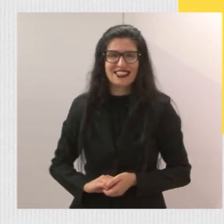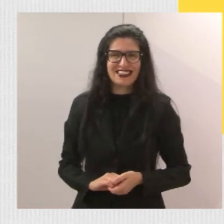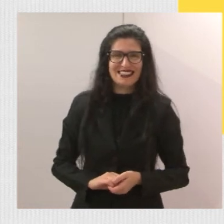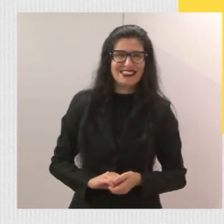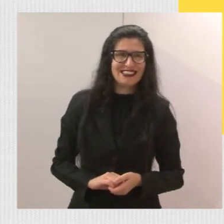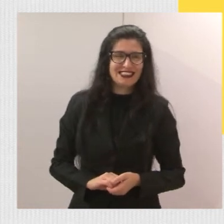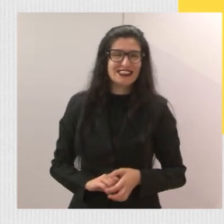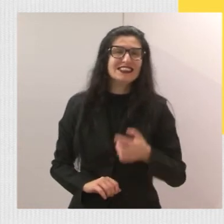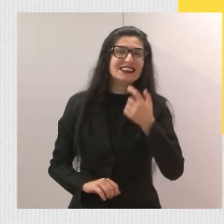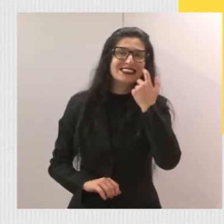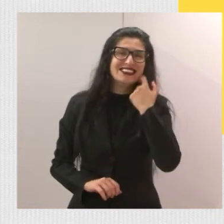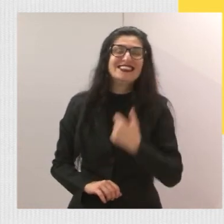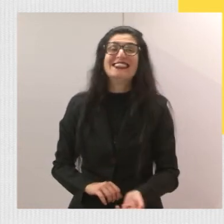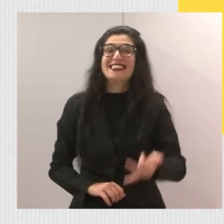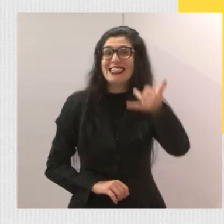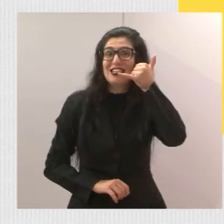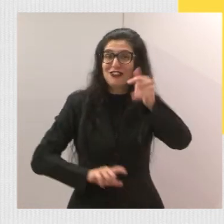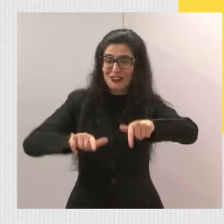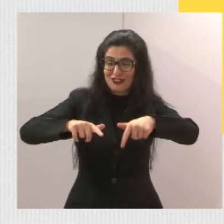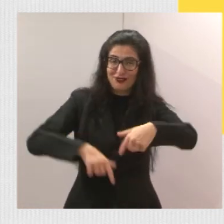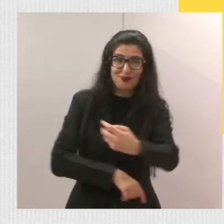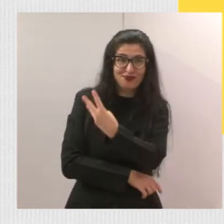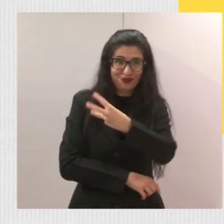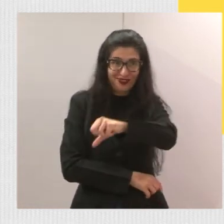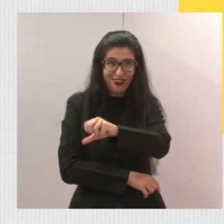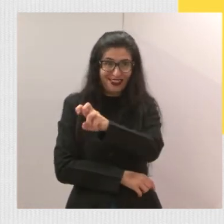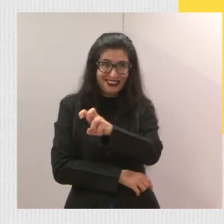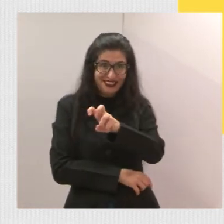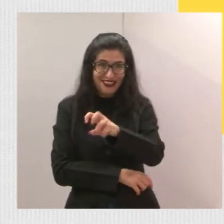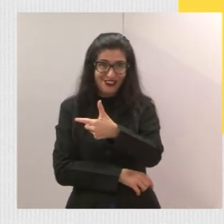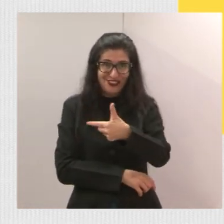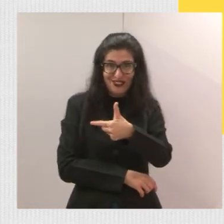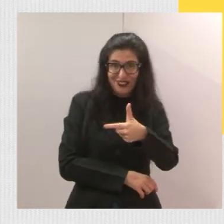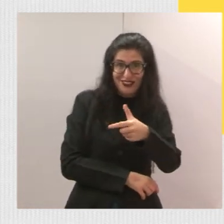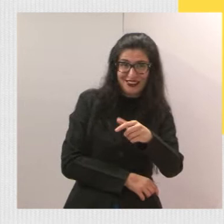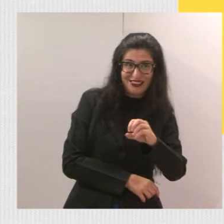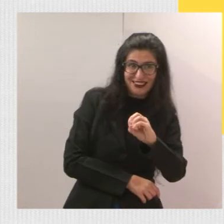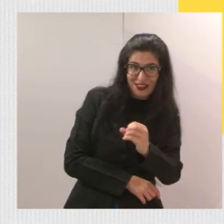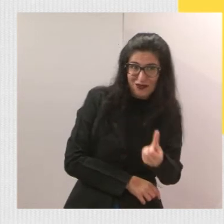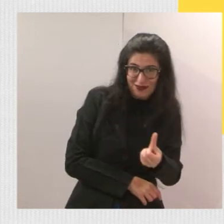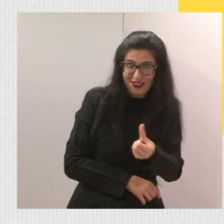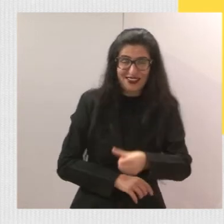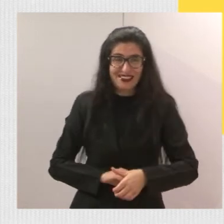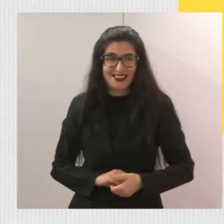E aqui é o telefone do gabinete 3955-2206.